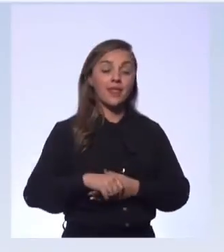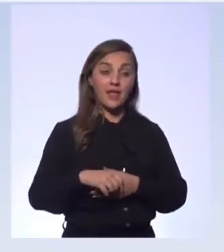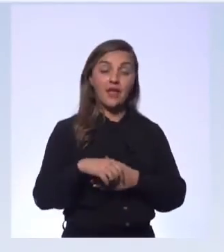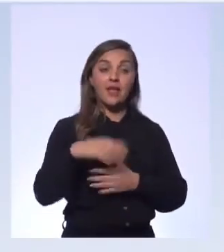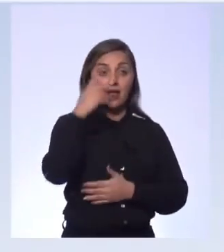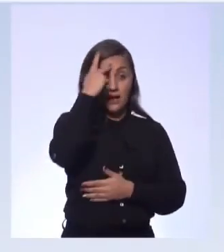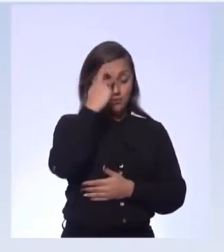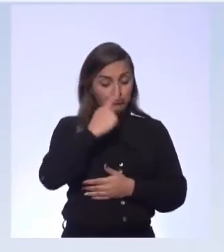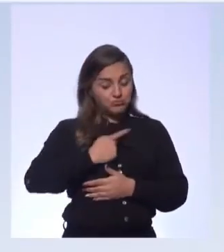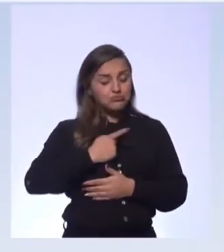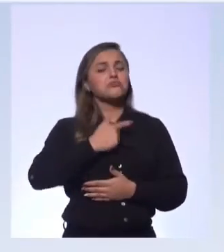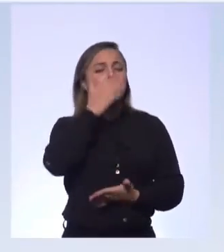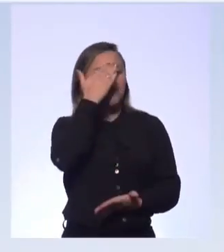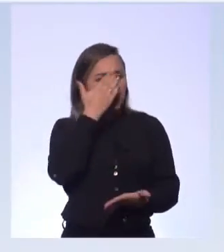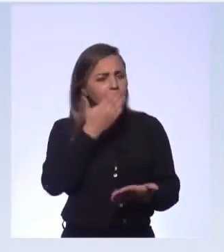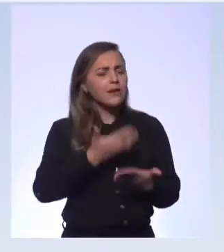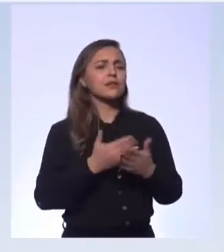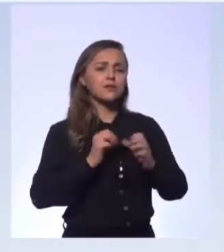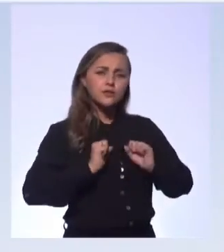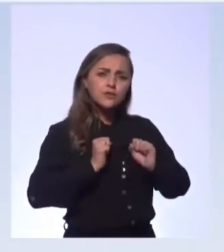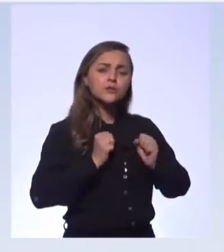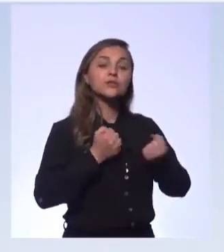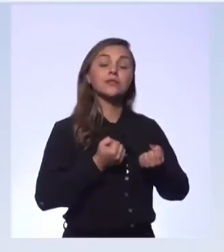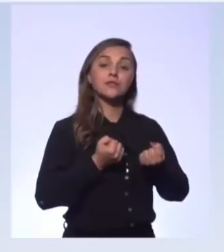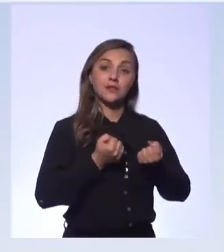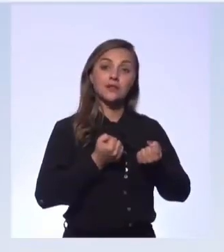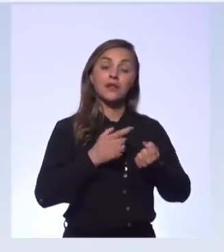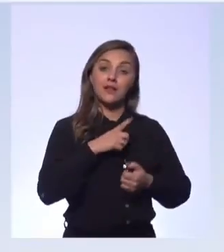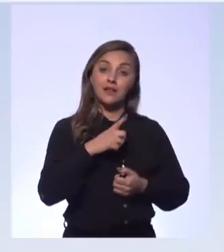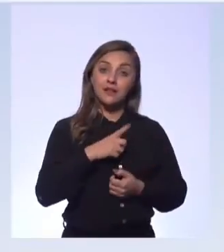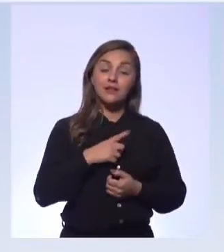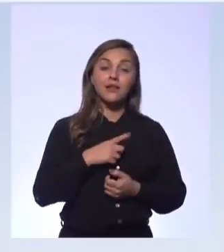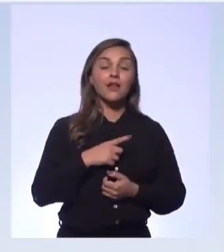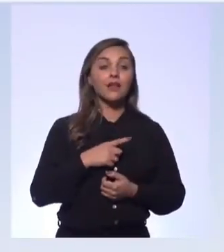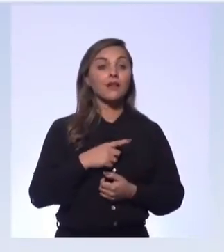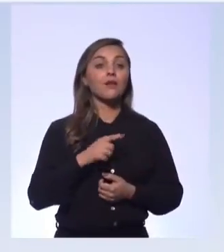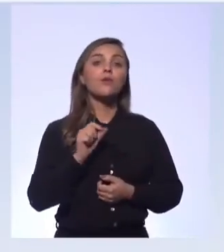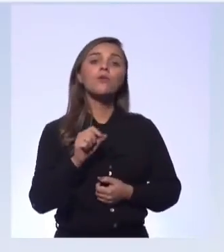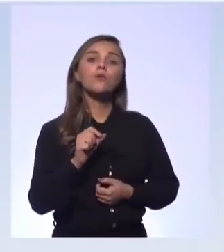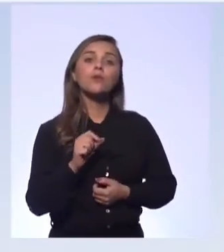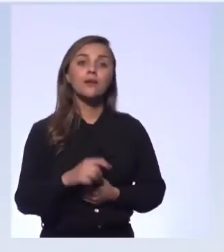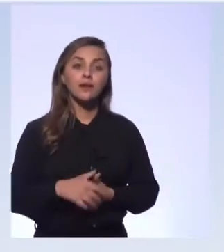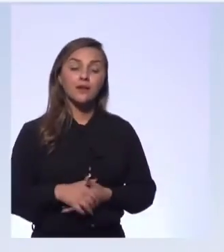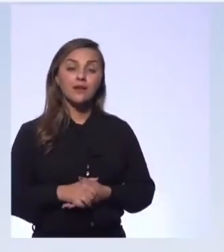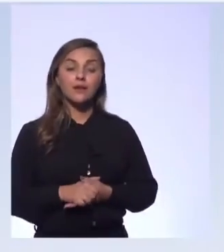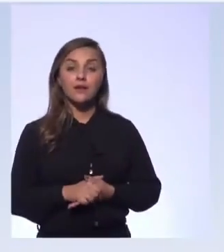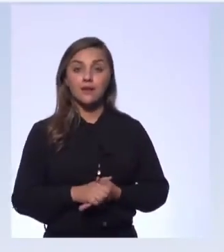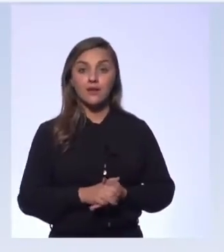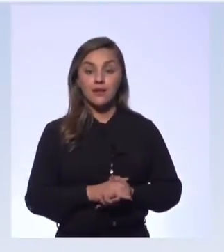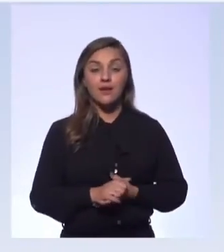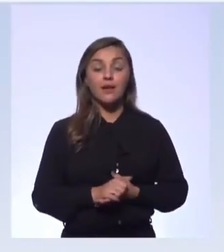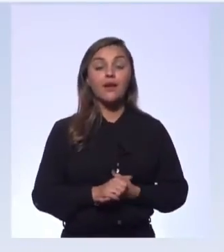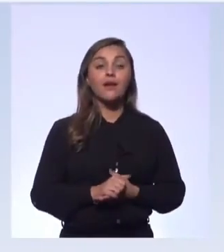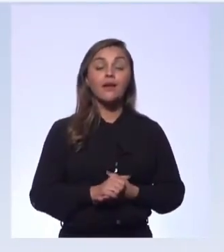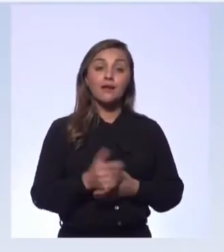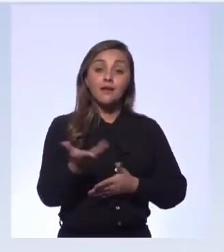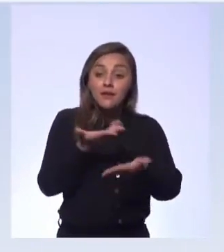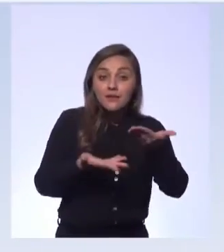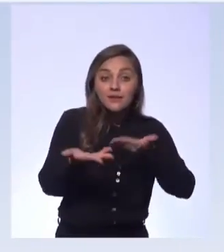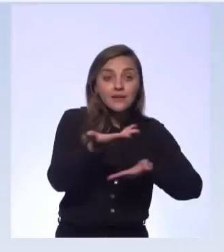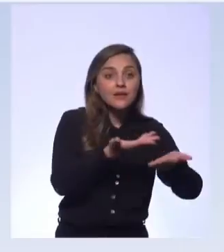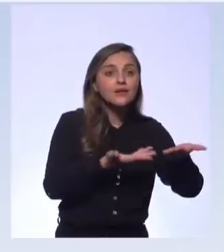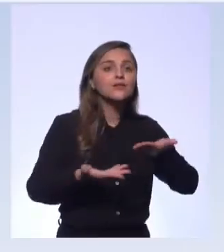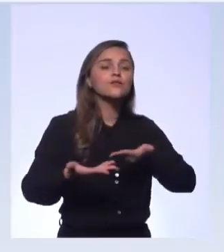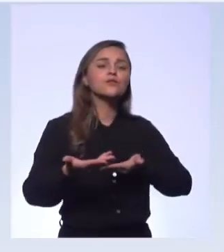ouve e reflete sobre todas essas devolutivas e ele tem um nível muito forte de persuadir, literalmente, interagir com as